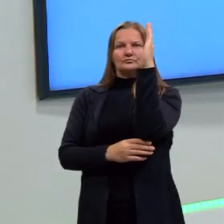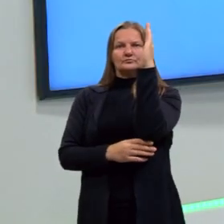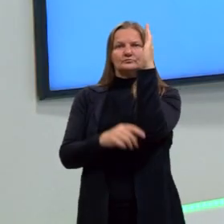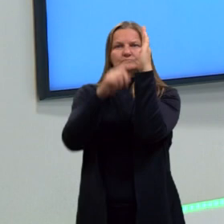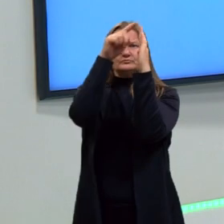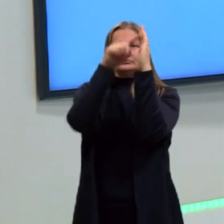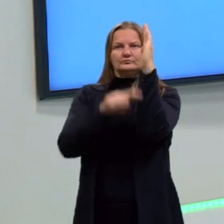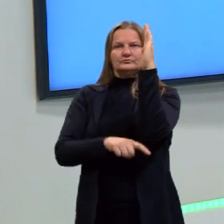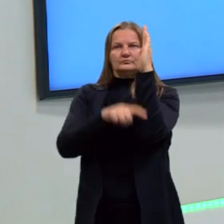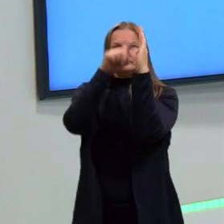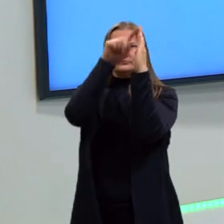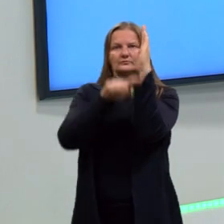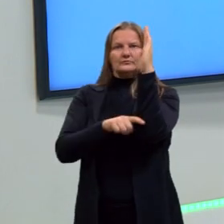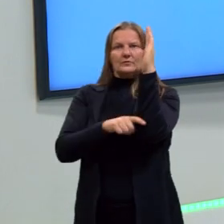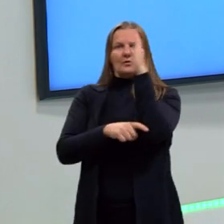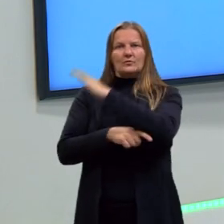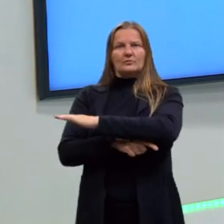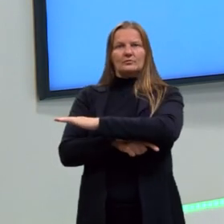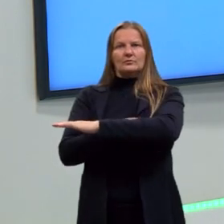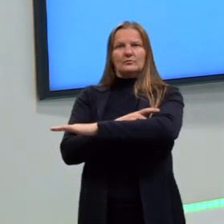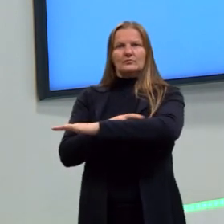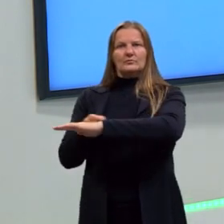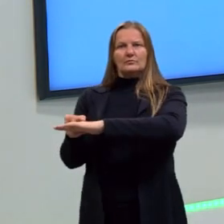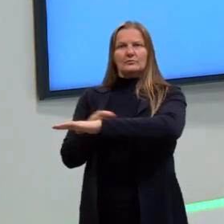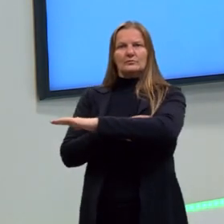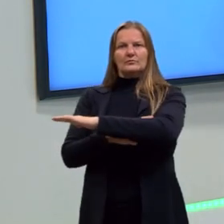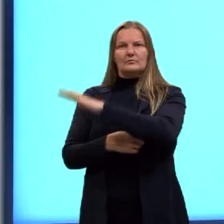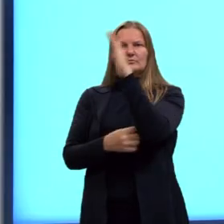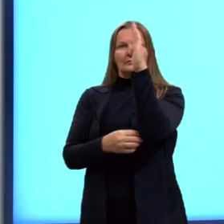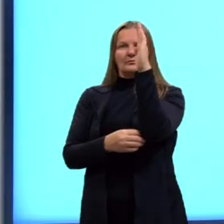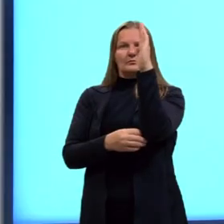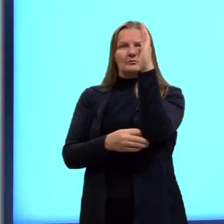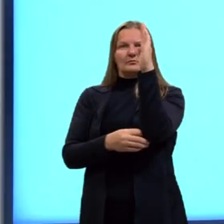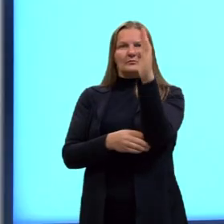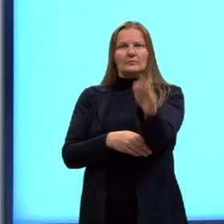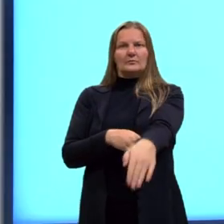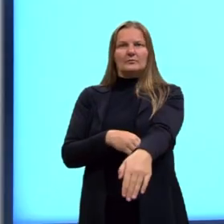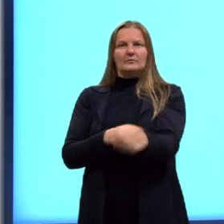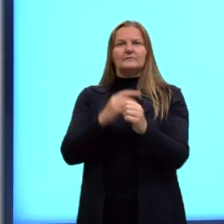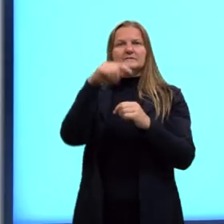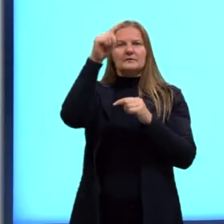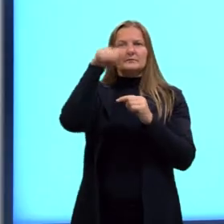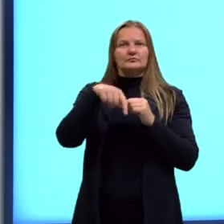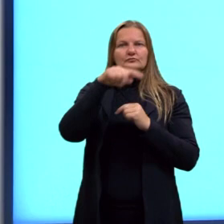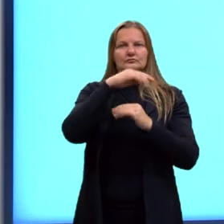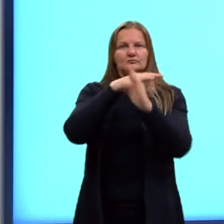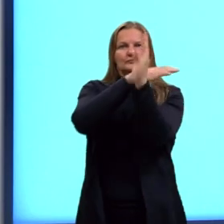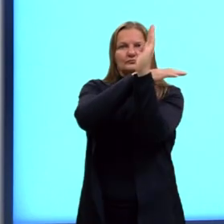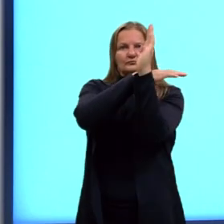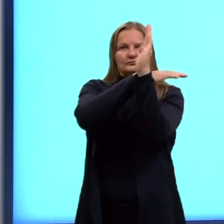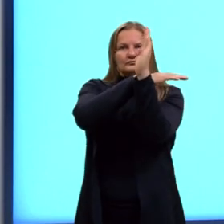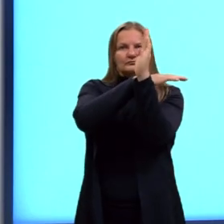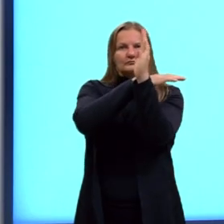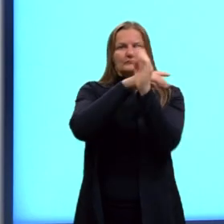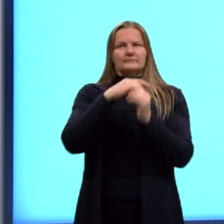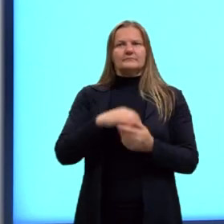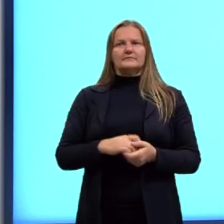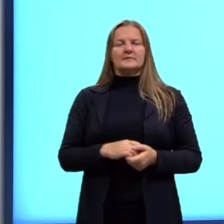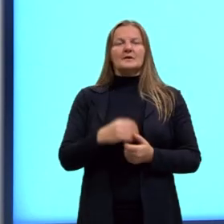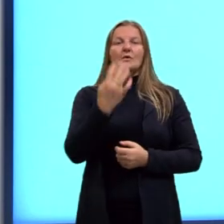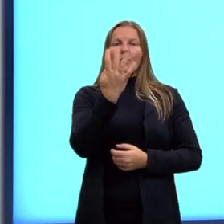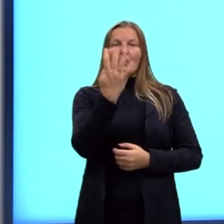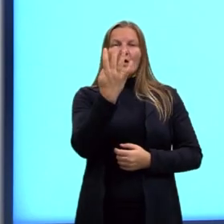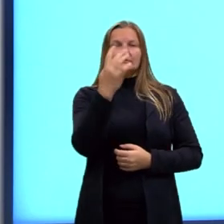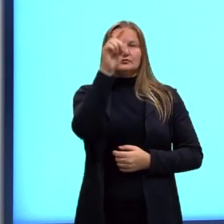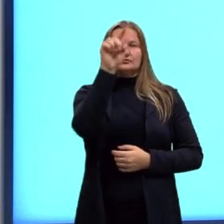famoso 90 graus, o ângulo ortogonal. Aqui, o que acontece? Aqui eu fiz quatro